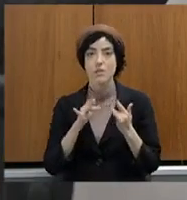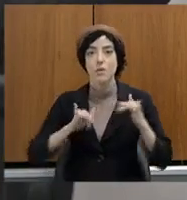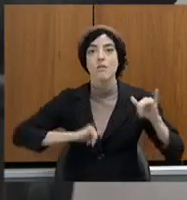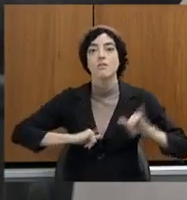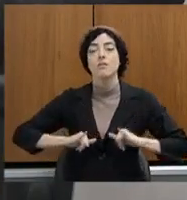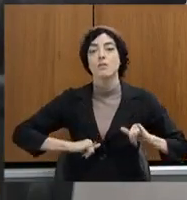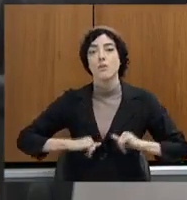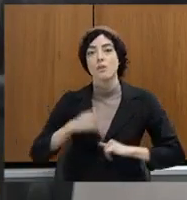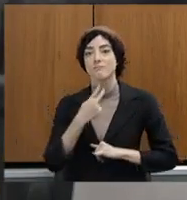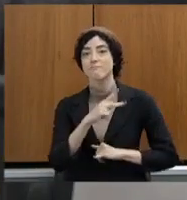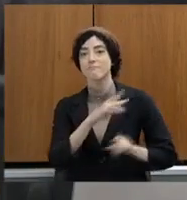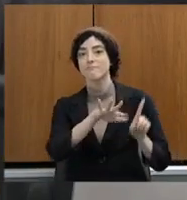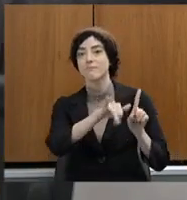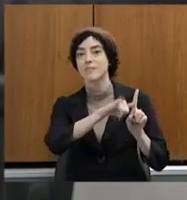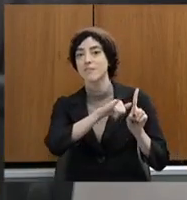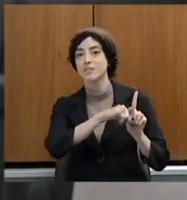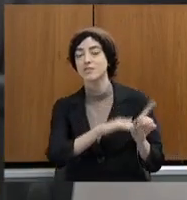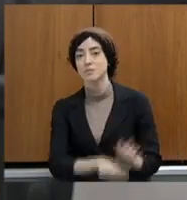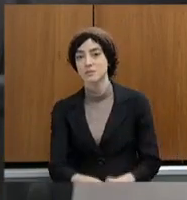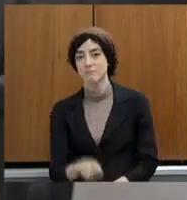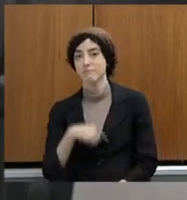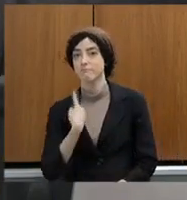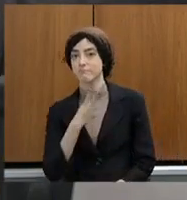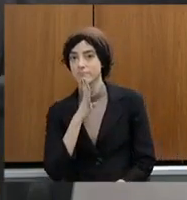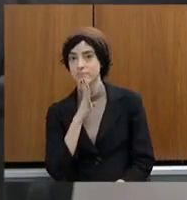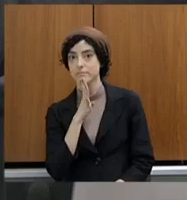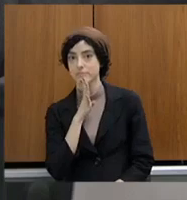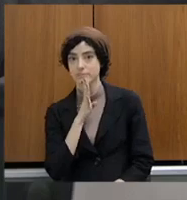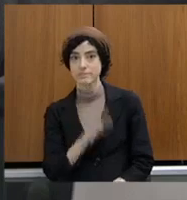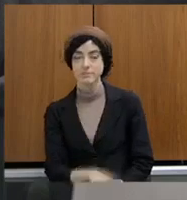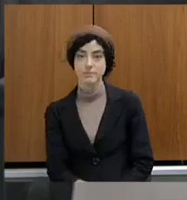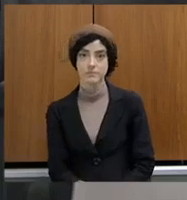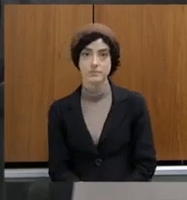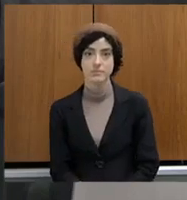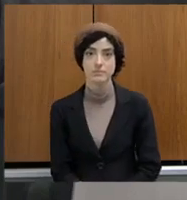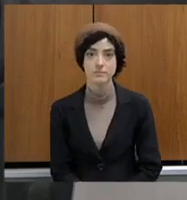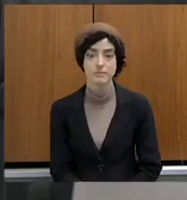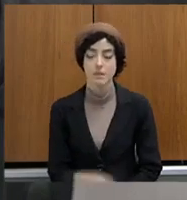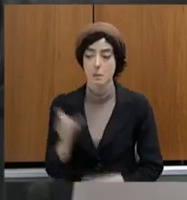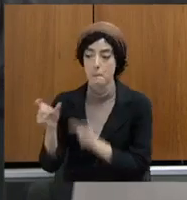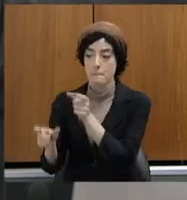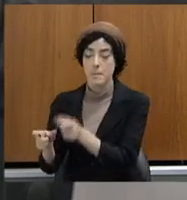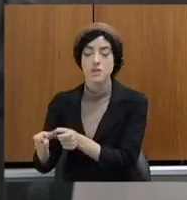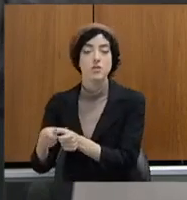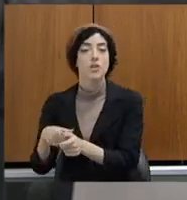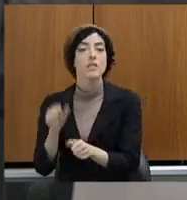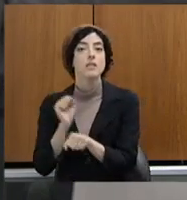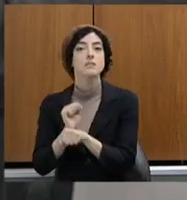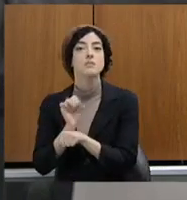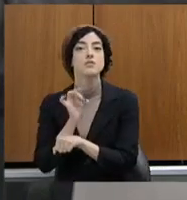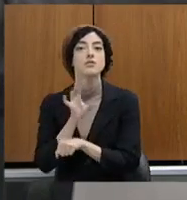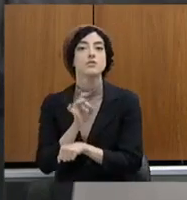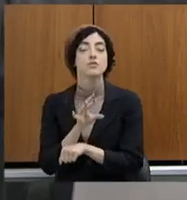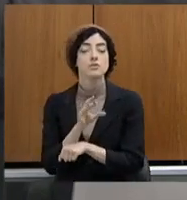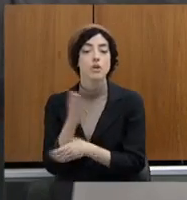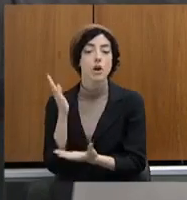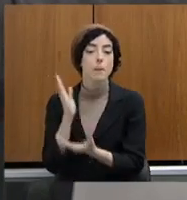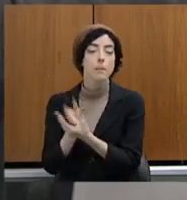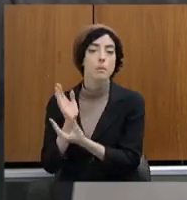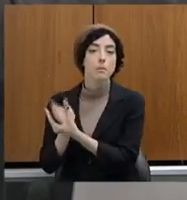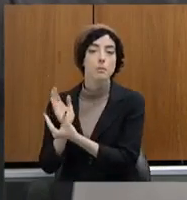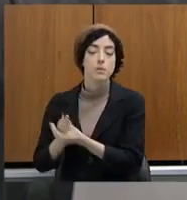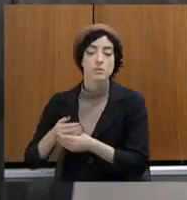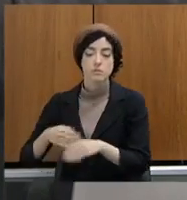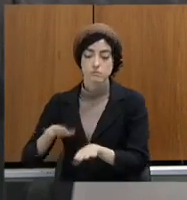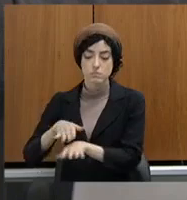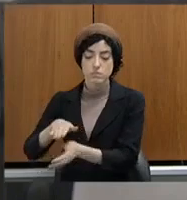o enquete ser concluído, chegar lá, ofertar a denúncia. Lá não conhece dor de vítima, não. Não tem tete a tete. Então, nós sabemos.